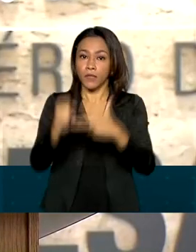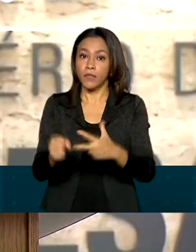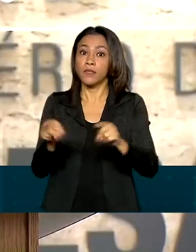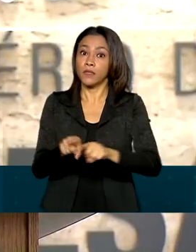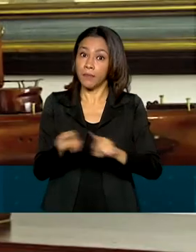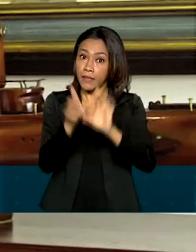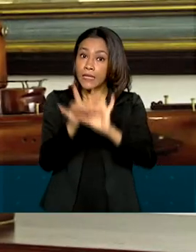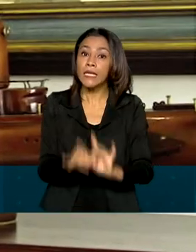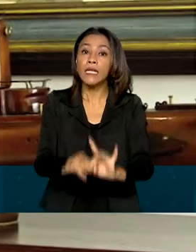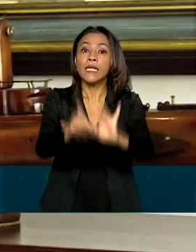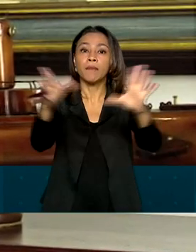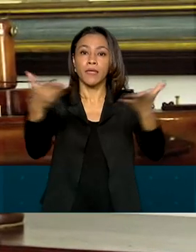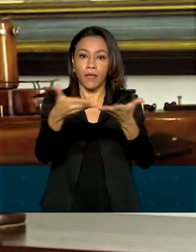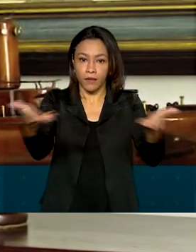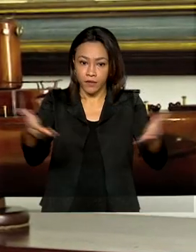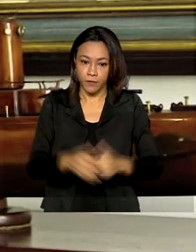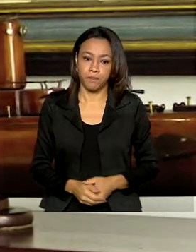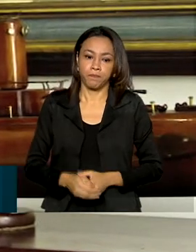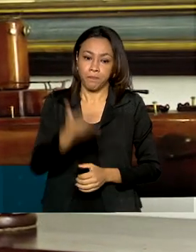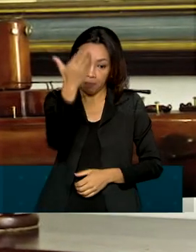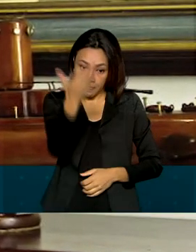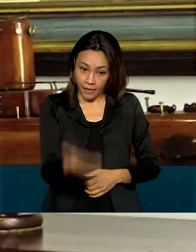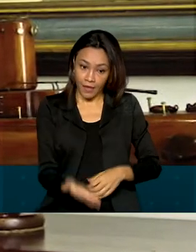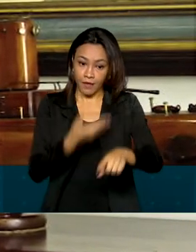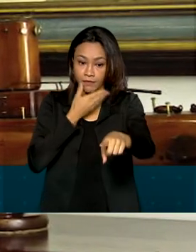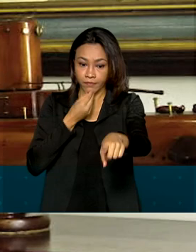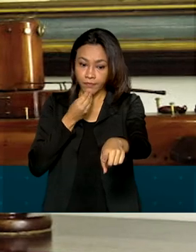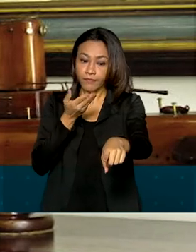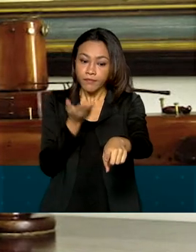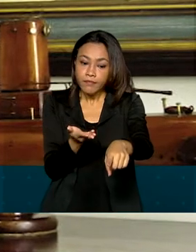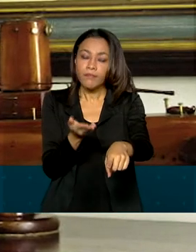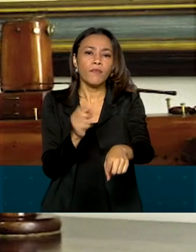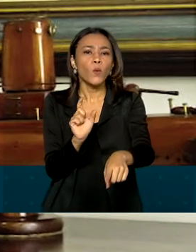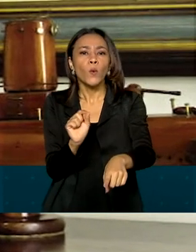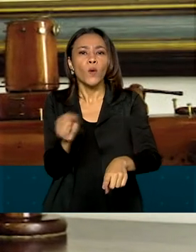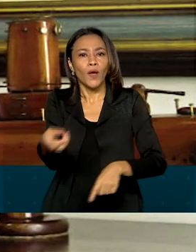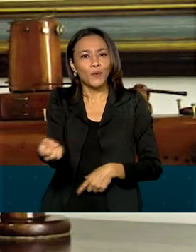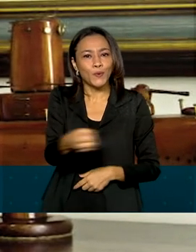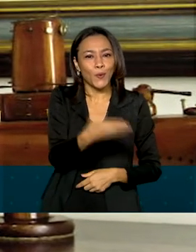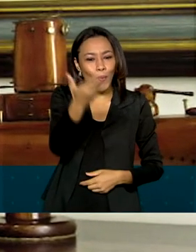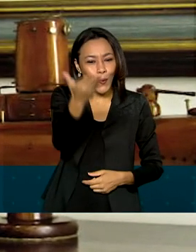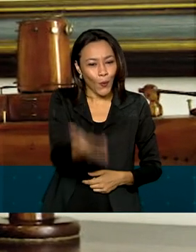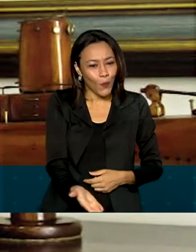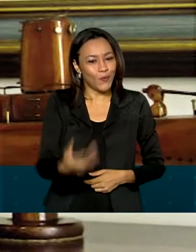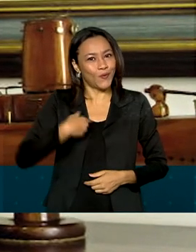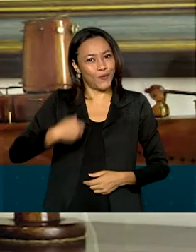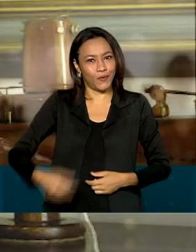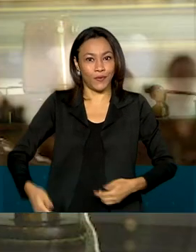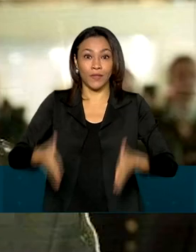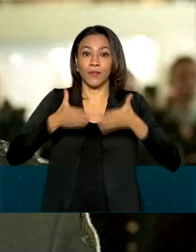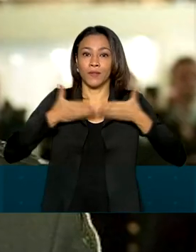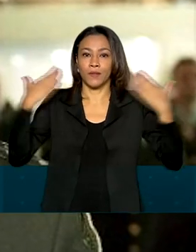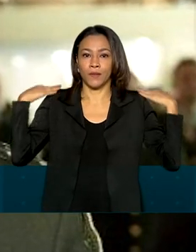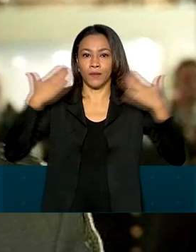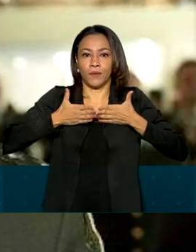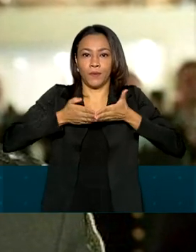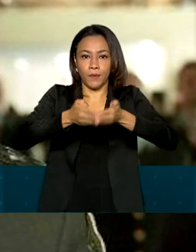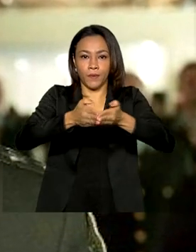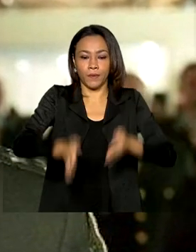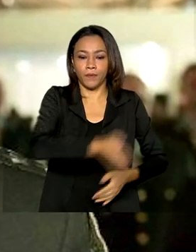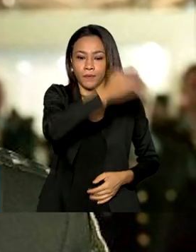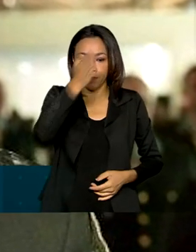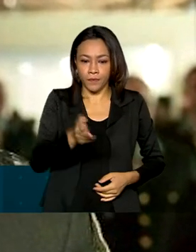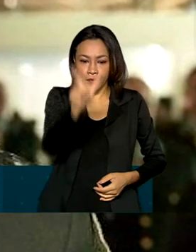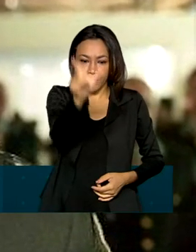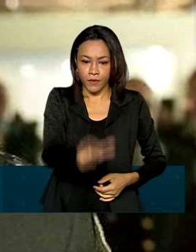democráticas. O almirante de esquadra Almir Garnier Santos é o novo comandante da Marinha Brasileira. O general Paulo